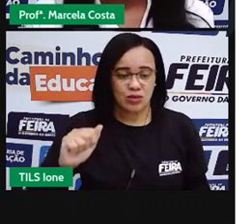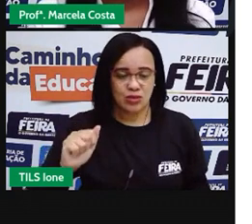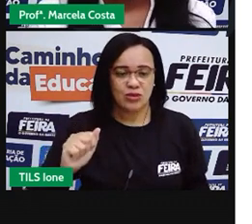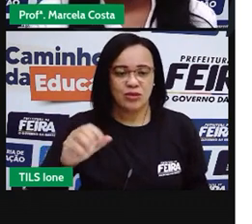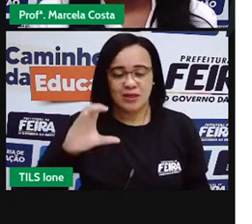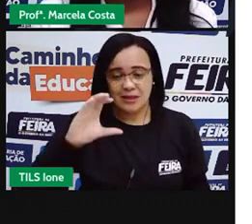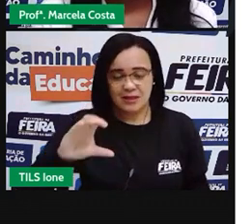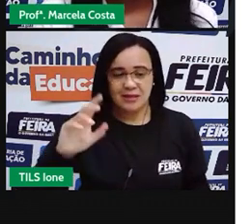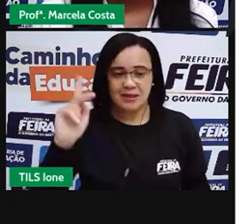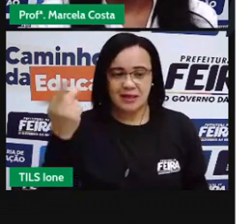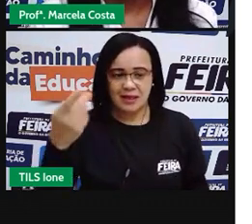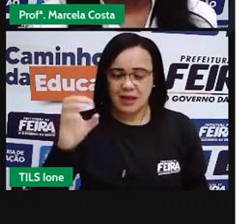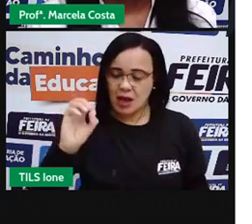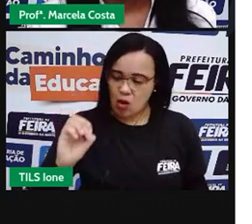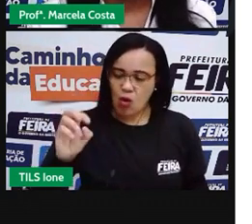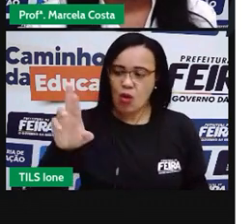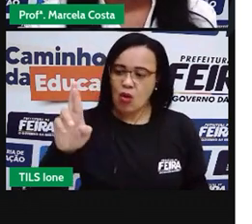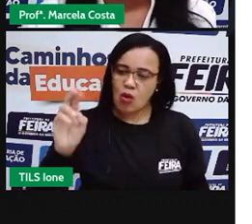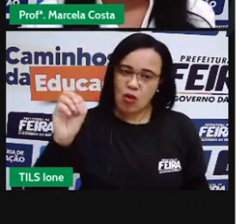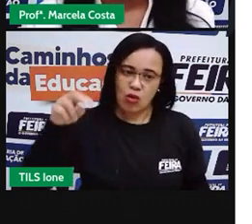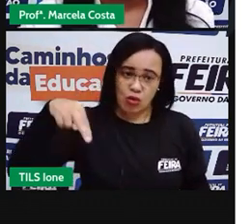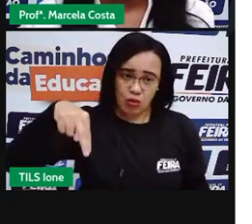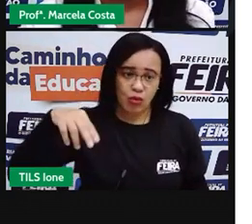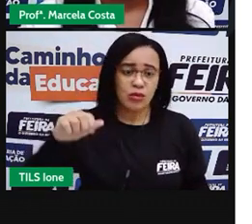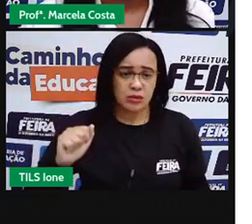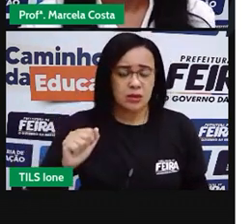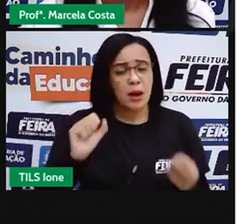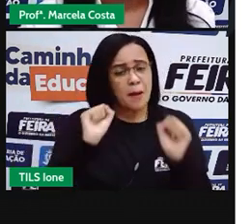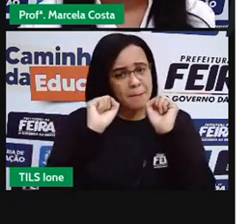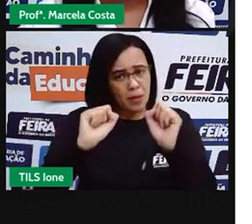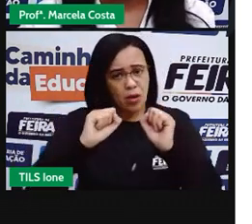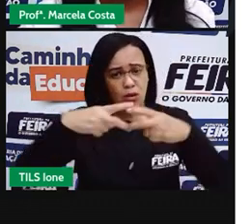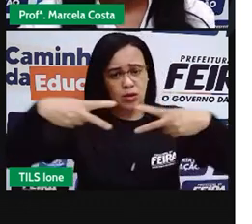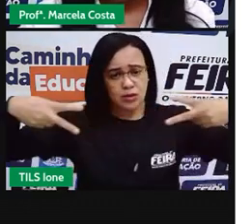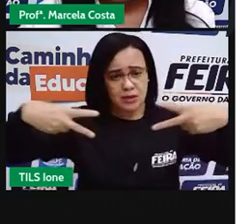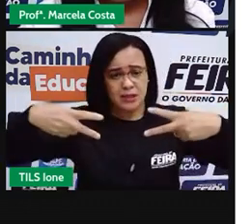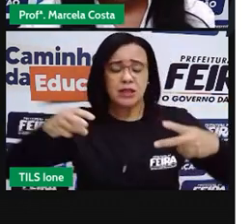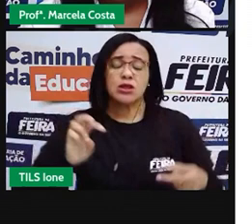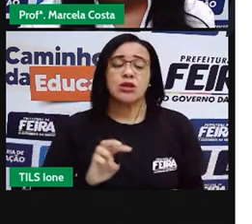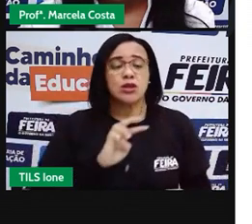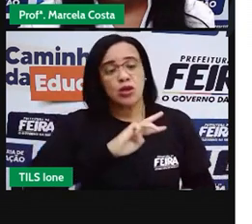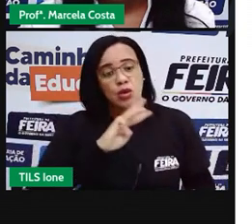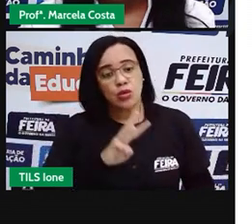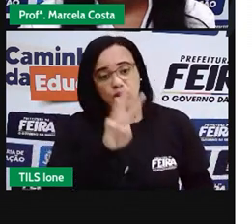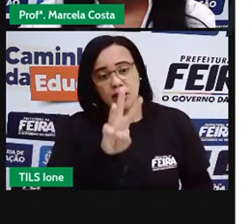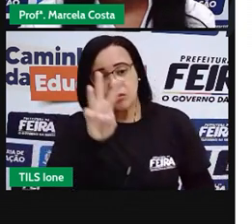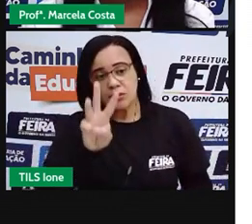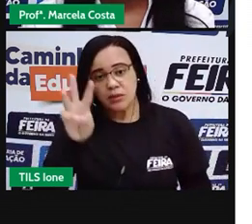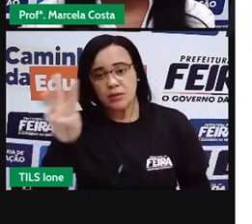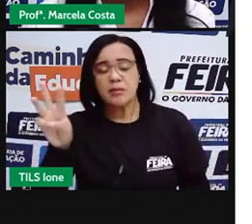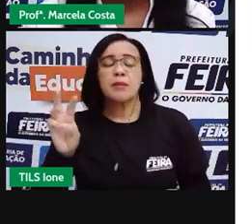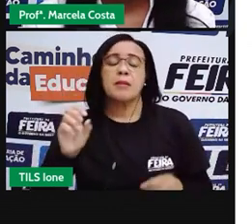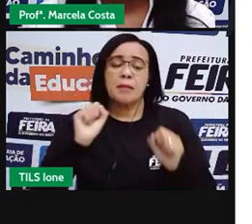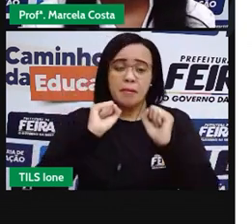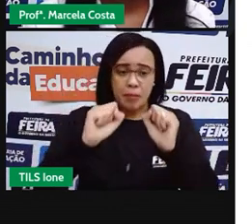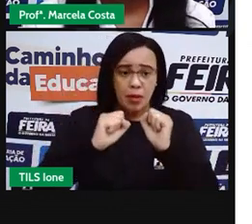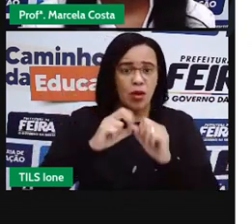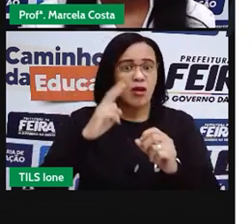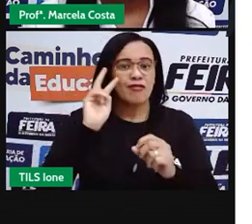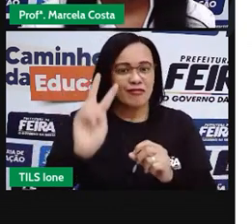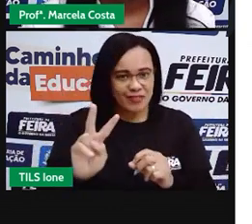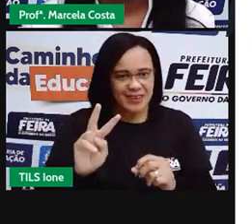Você pode acessar essa reportagem no site Jornal Grande Bahia, por meio desse link que aparece aqui na